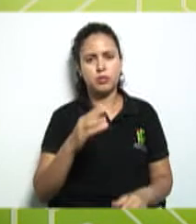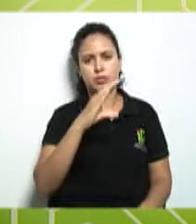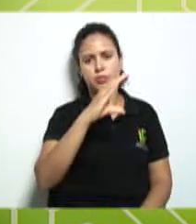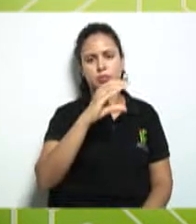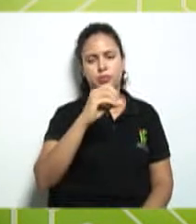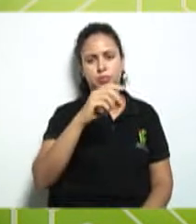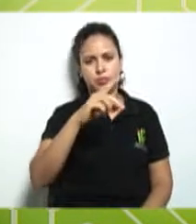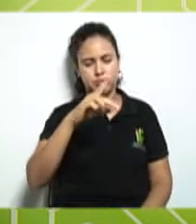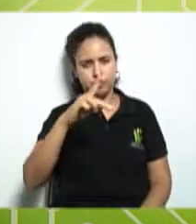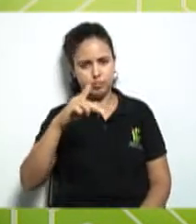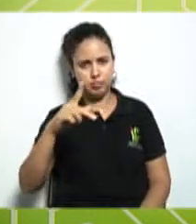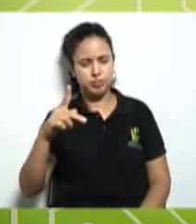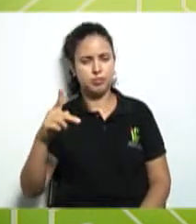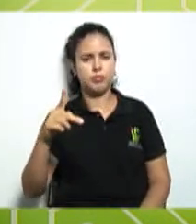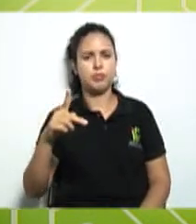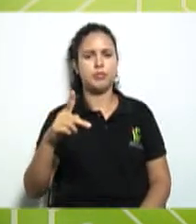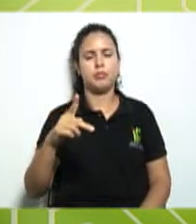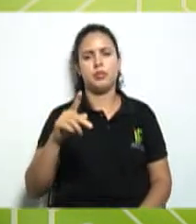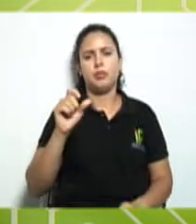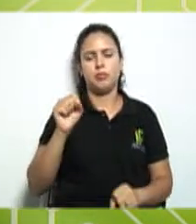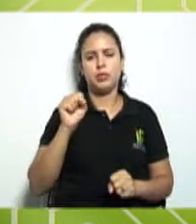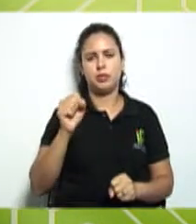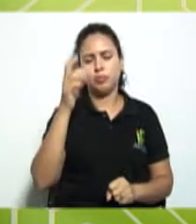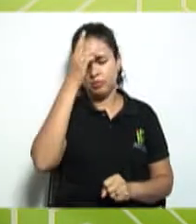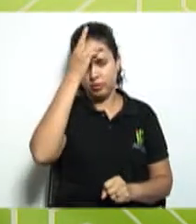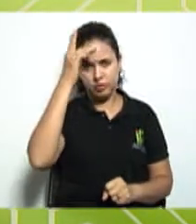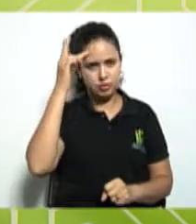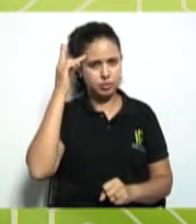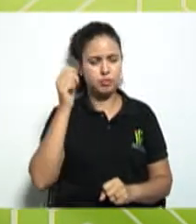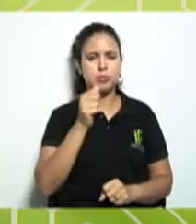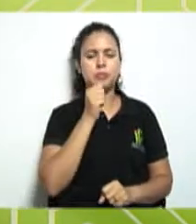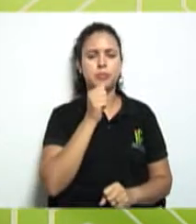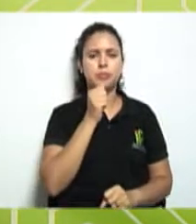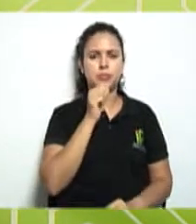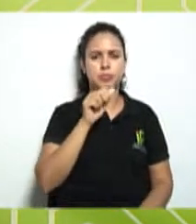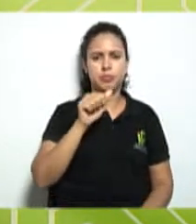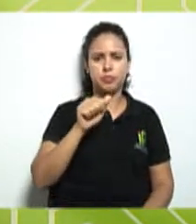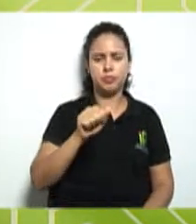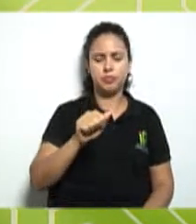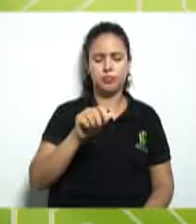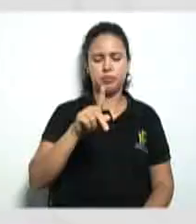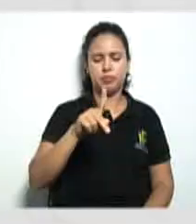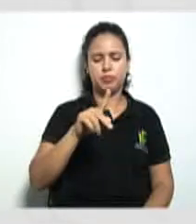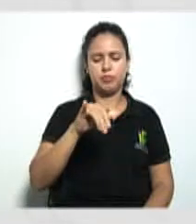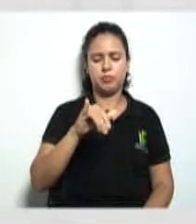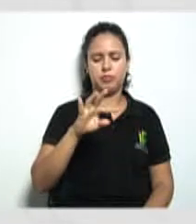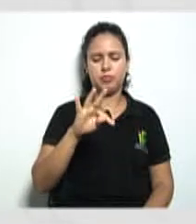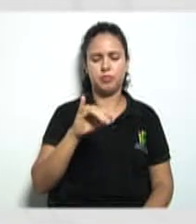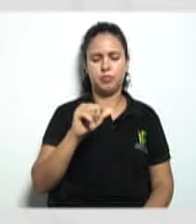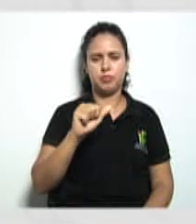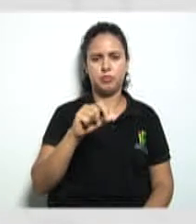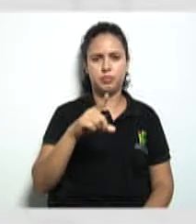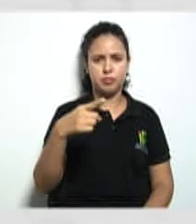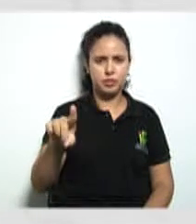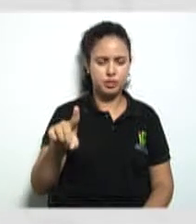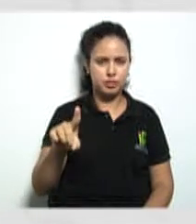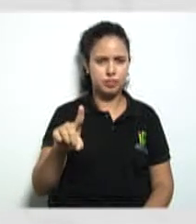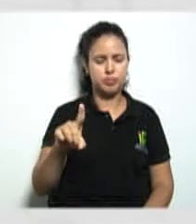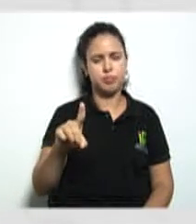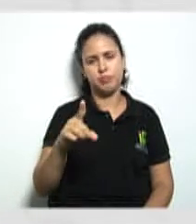automaticamente aqui vai ocorrer o que a exclusão e aí o outro ponto é o que